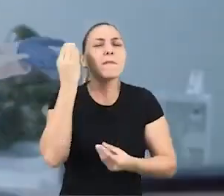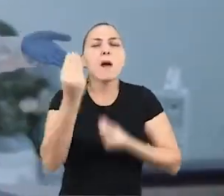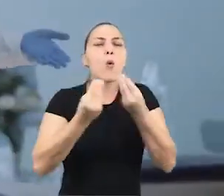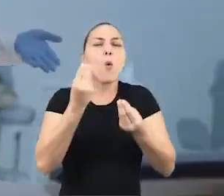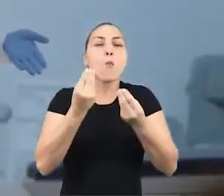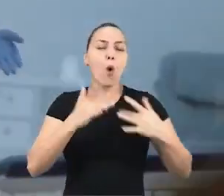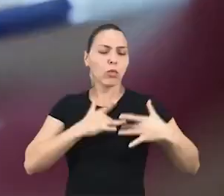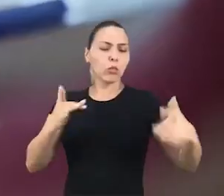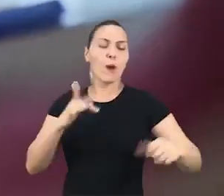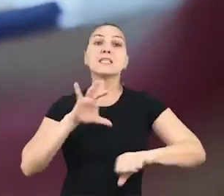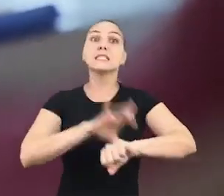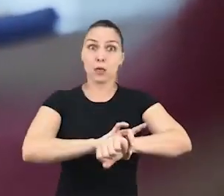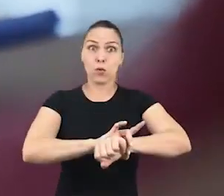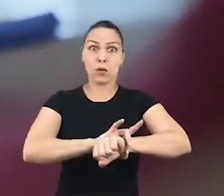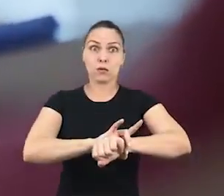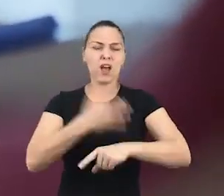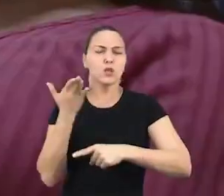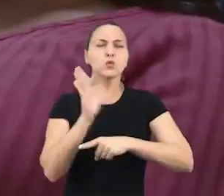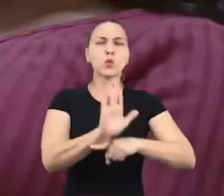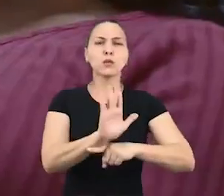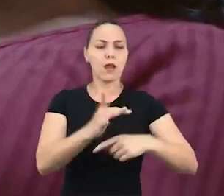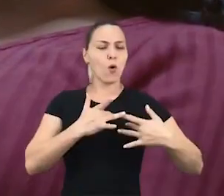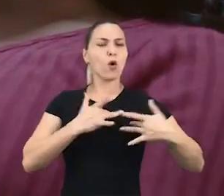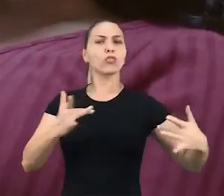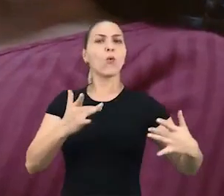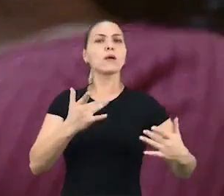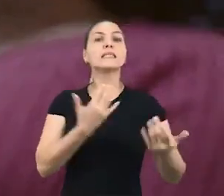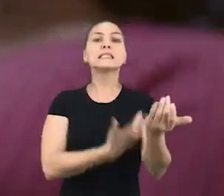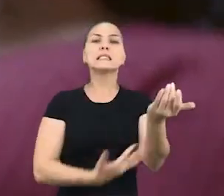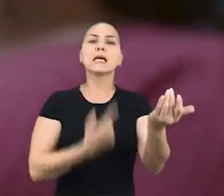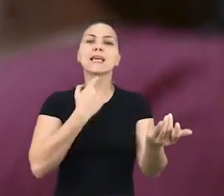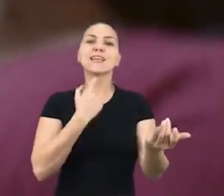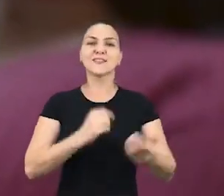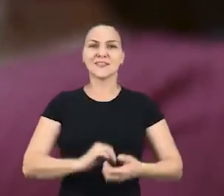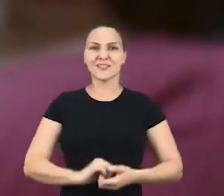doar em segurança. Seja solidário. Doe sangue.